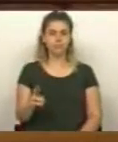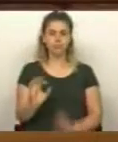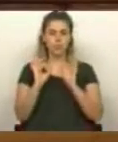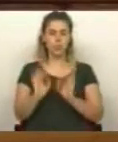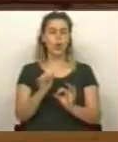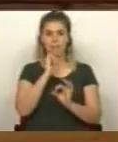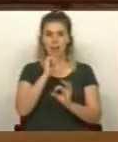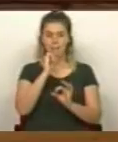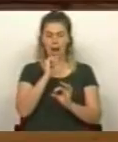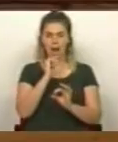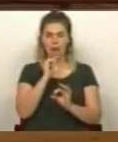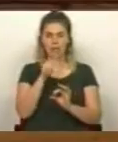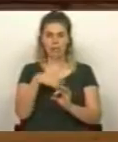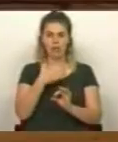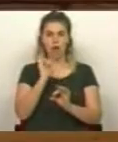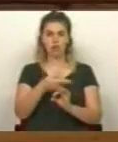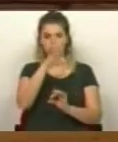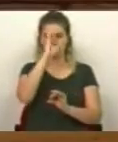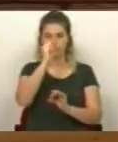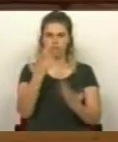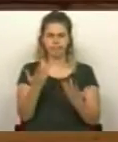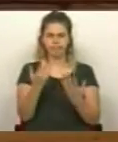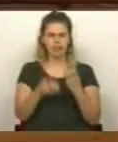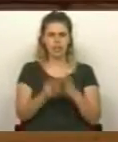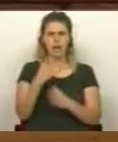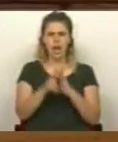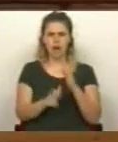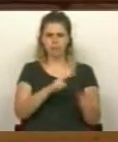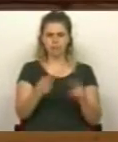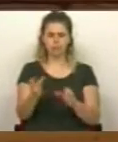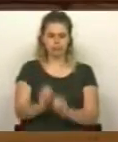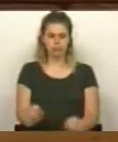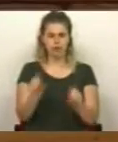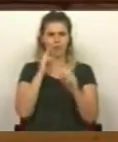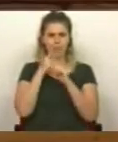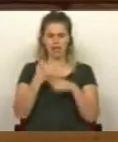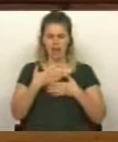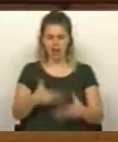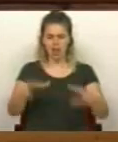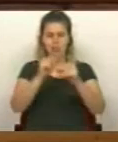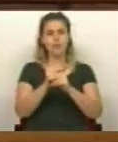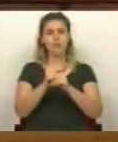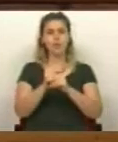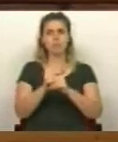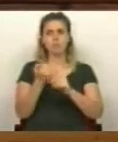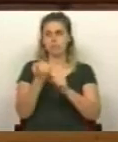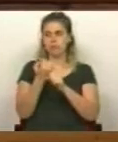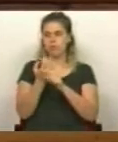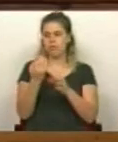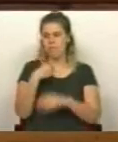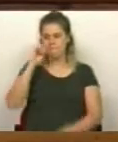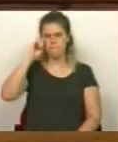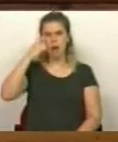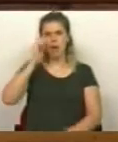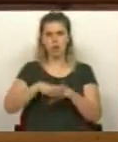ainda definidas, ou seja, o governo não estabeleceu normas de transição para a nova carreira e os trabalhadores é que ficaram